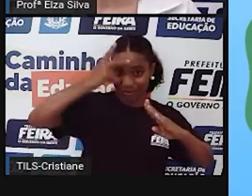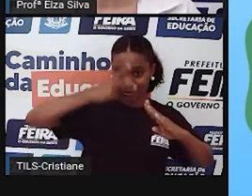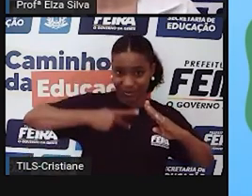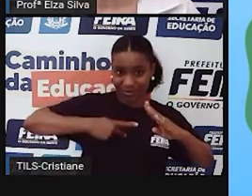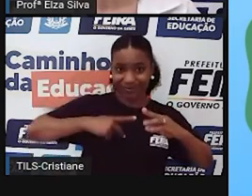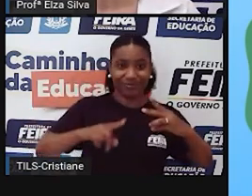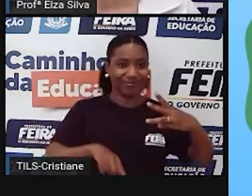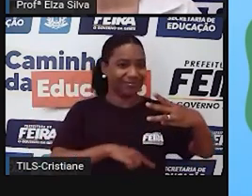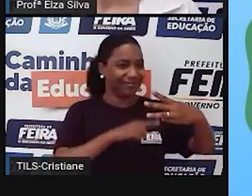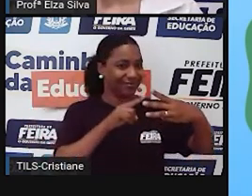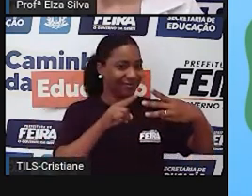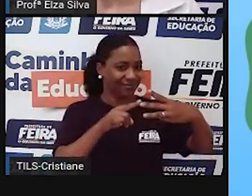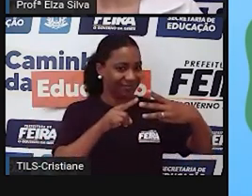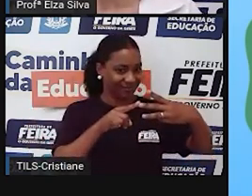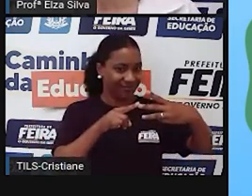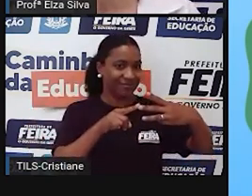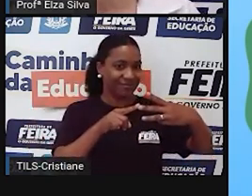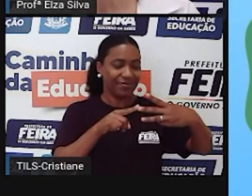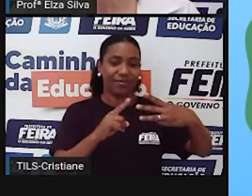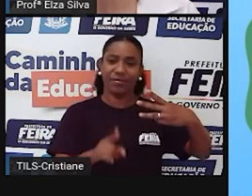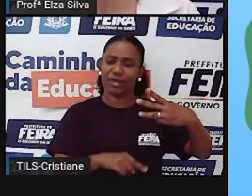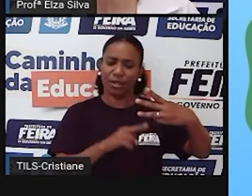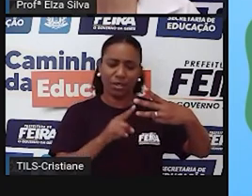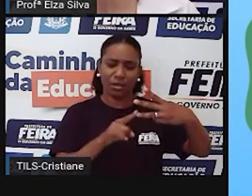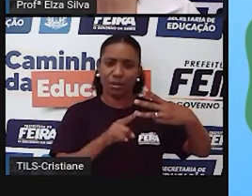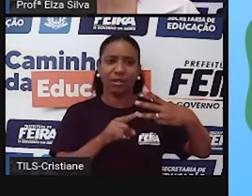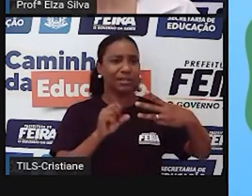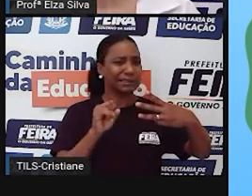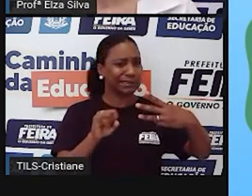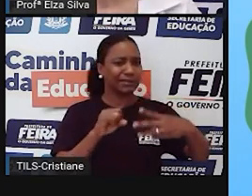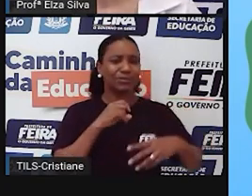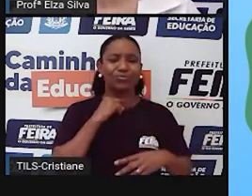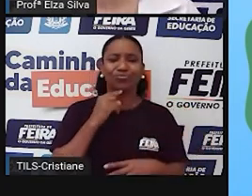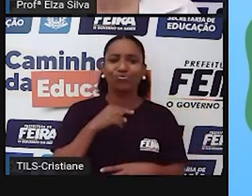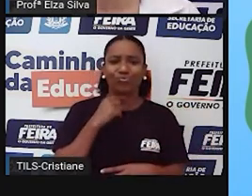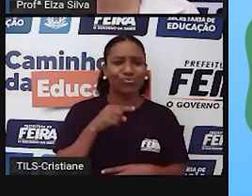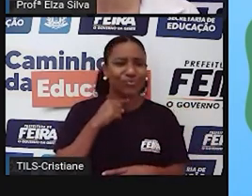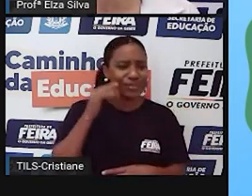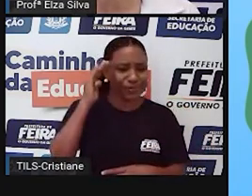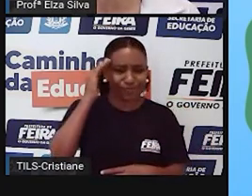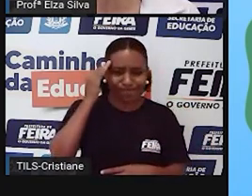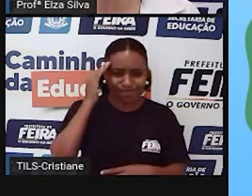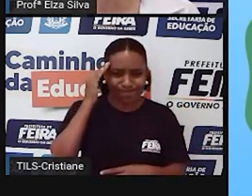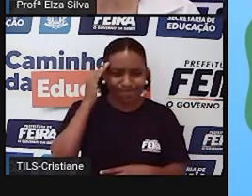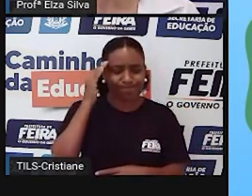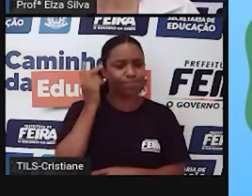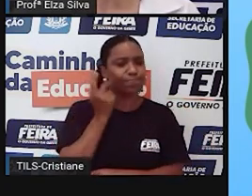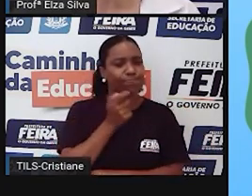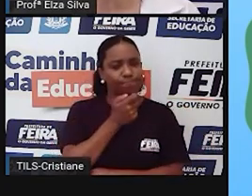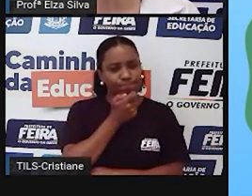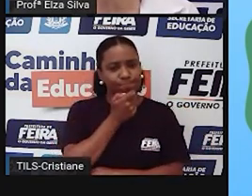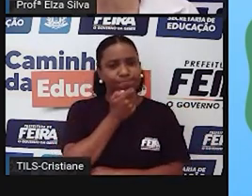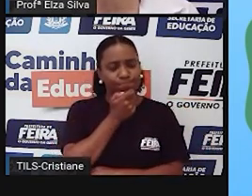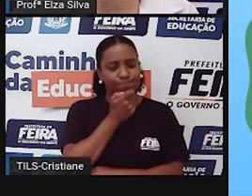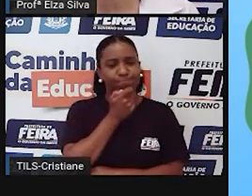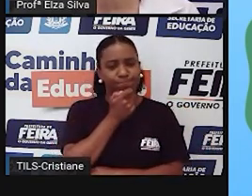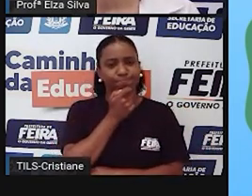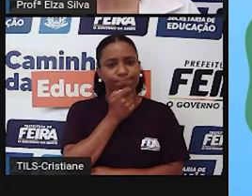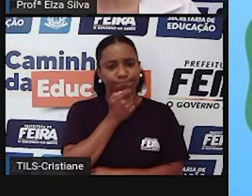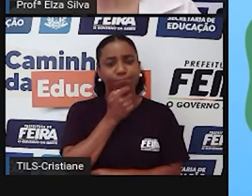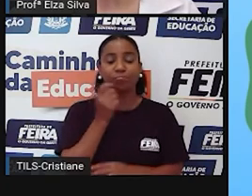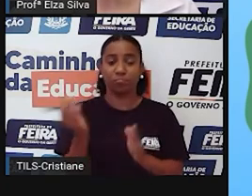come and work. E aquelas dúvidas que surgem, que é muito natural, no processo de aprender,